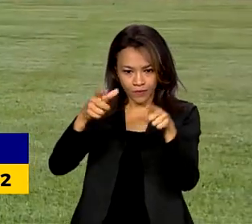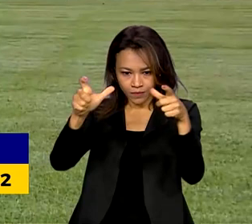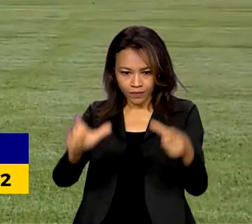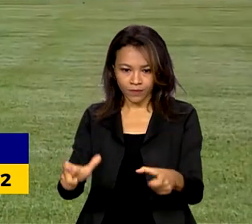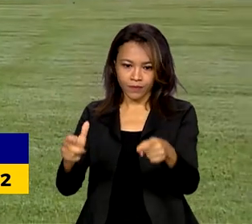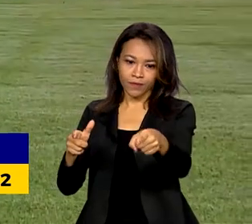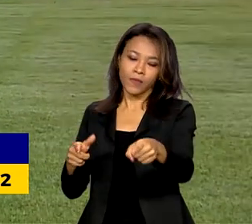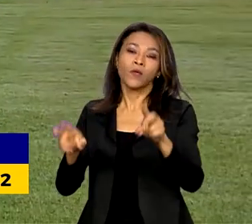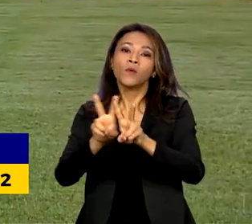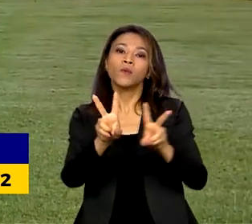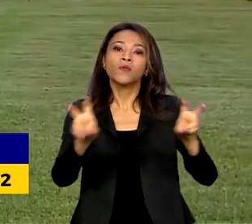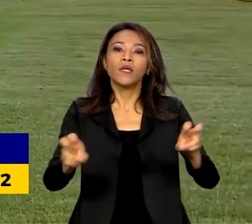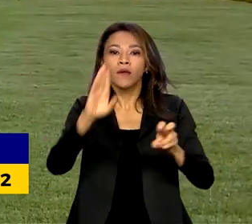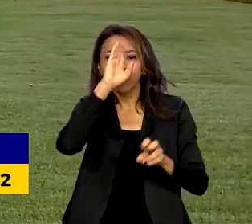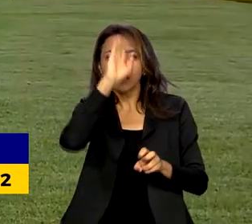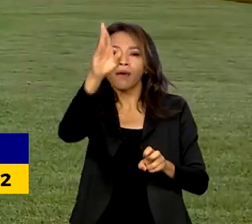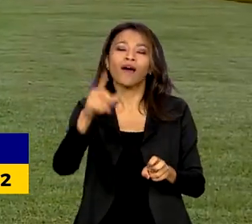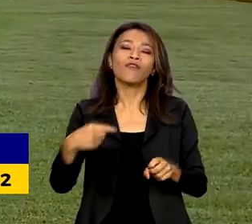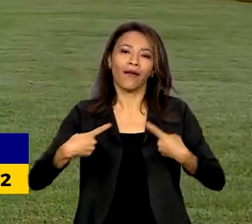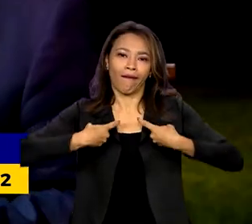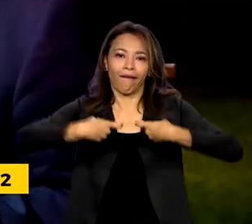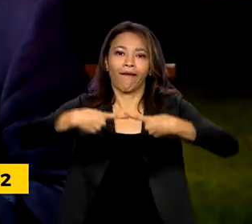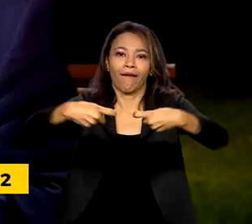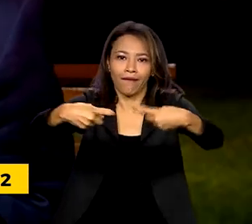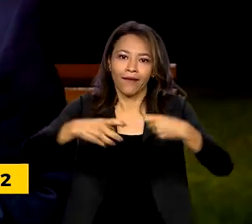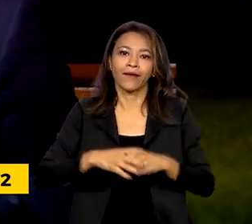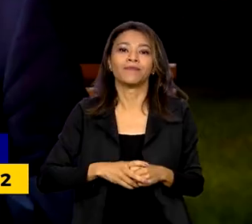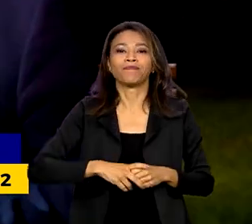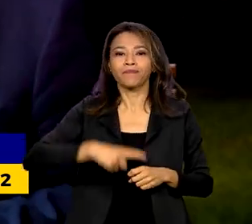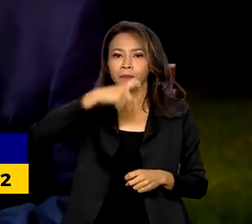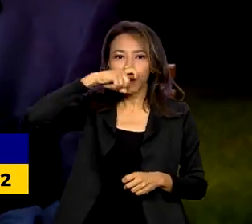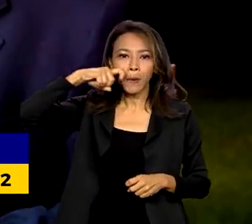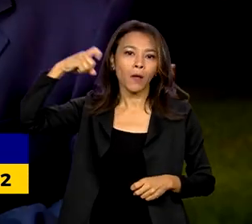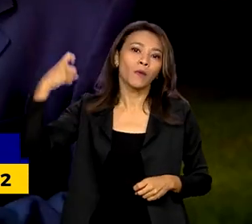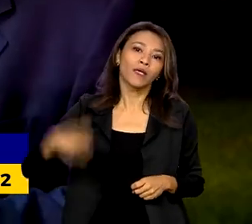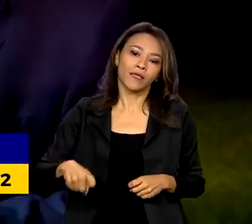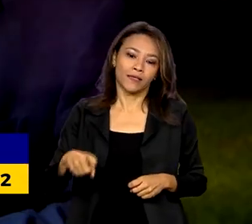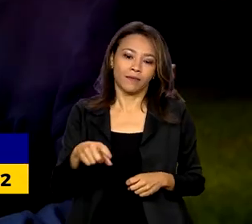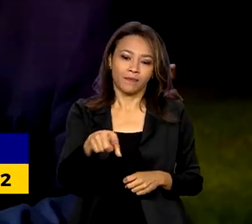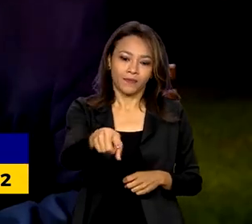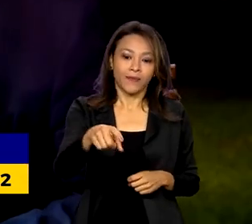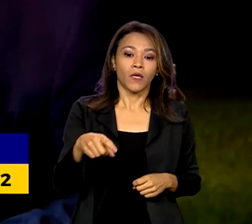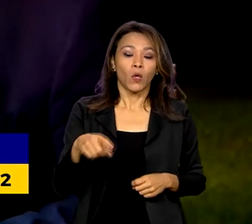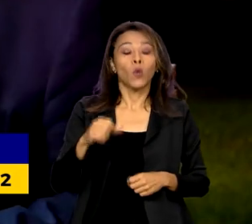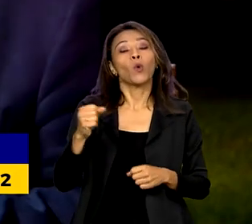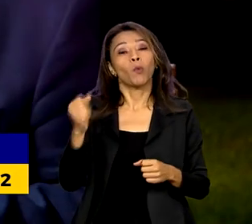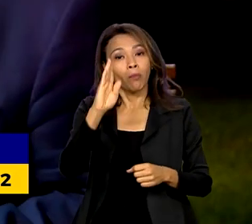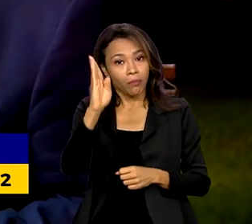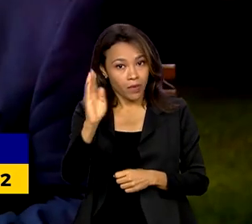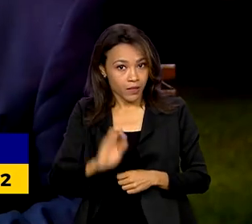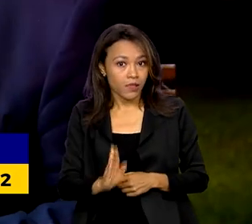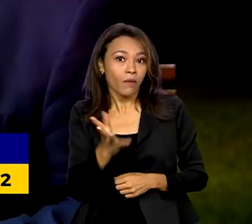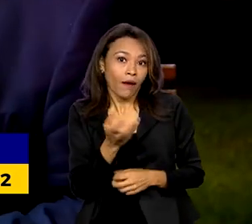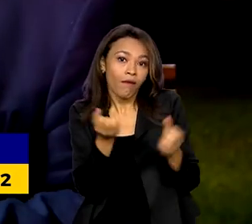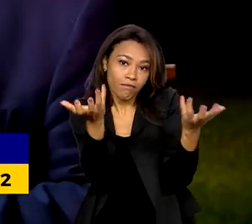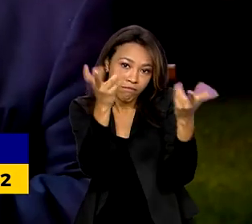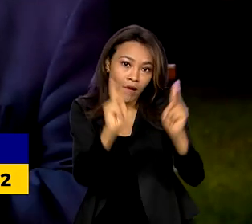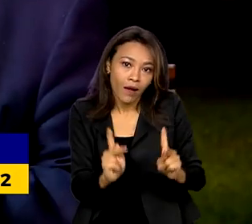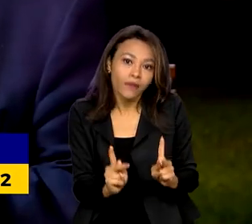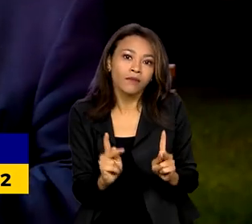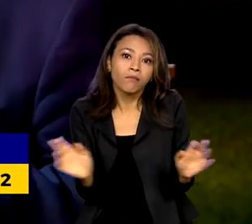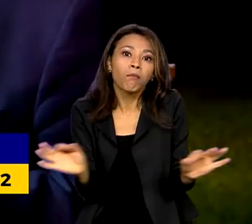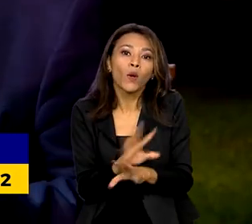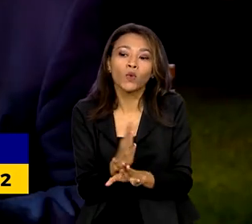o tema central foi a guerra na Ucrânia. O Brasil quer promover a paz e está pronto para discutir com um grupo de países,